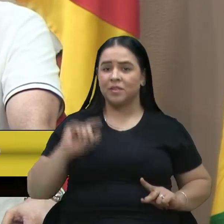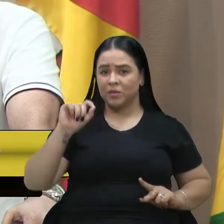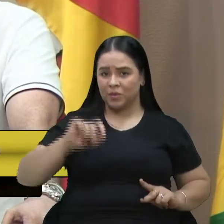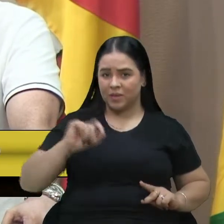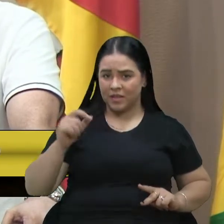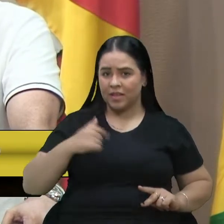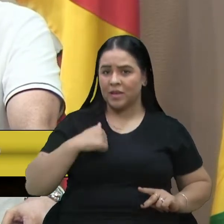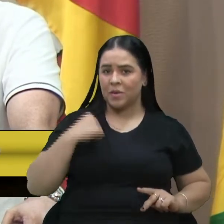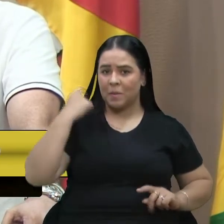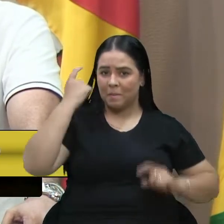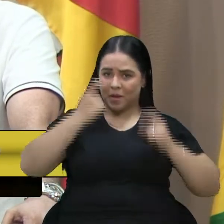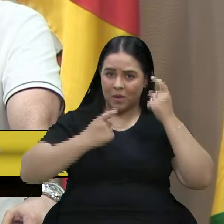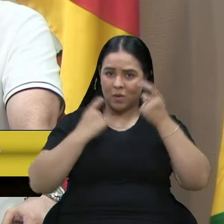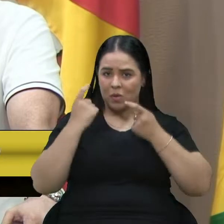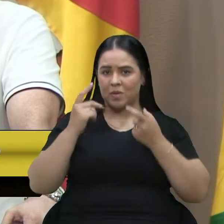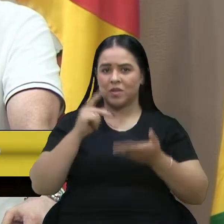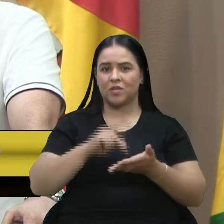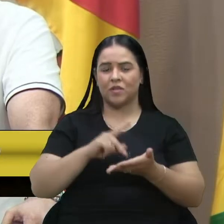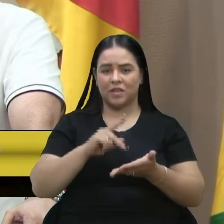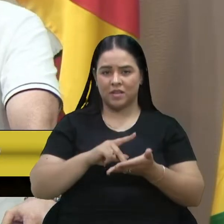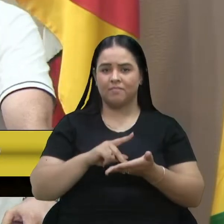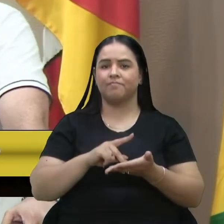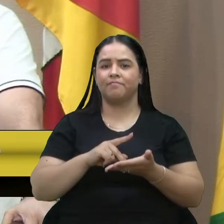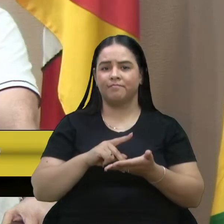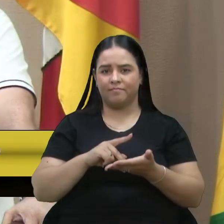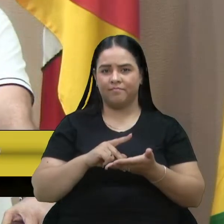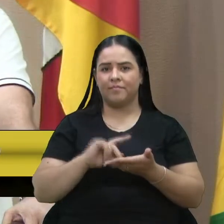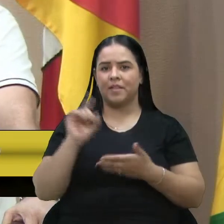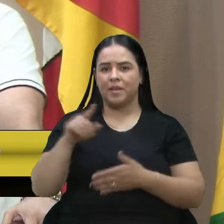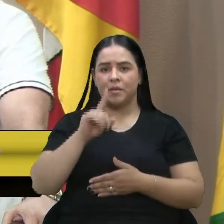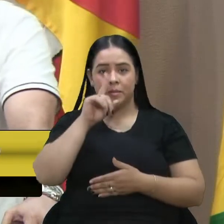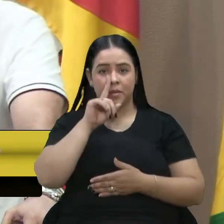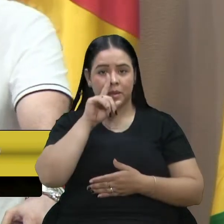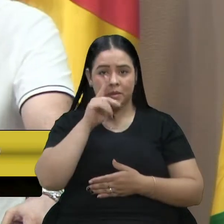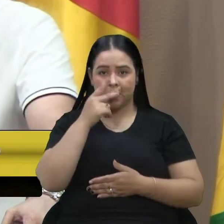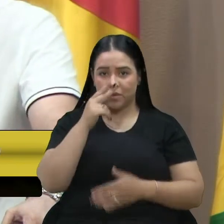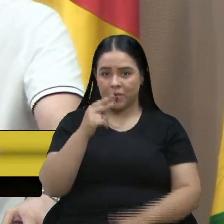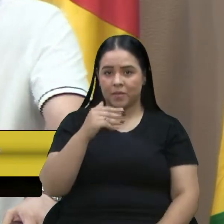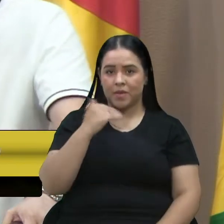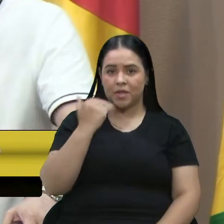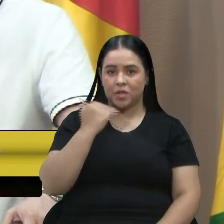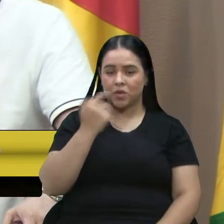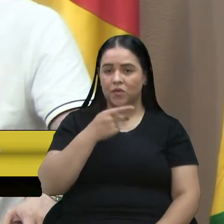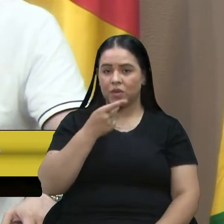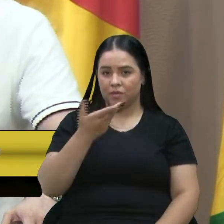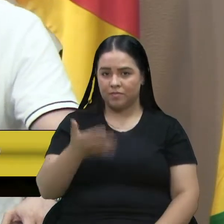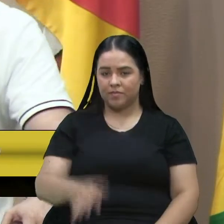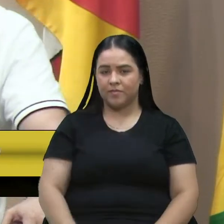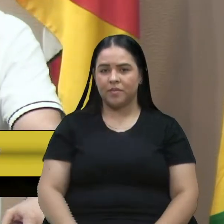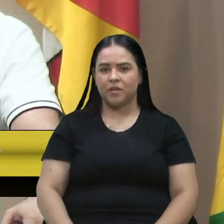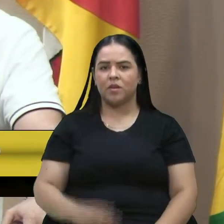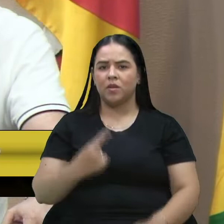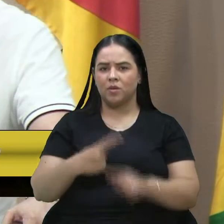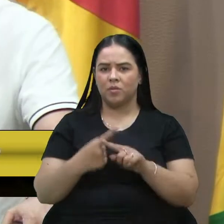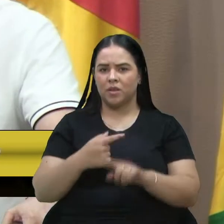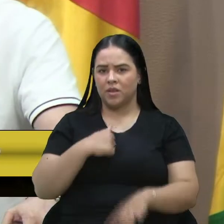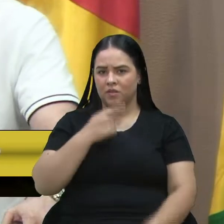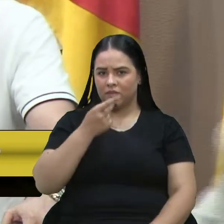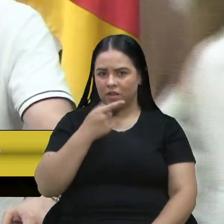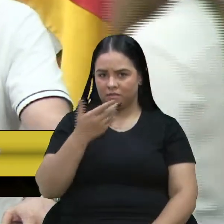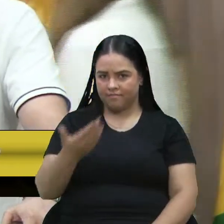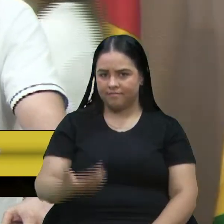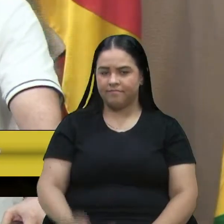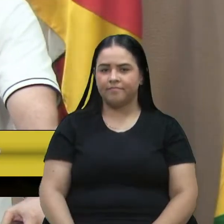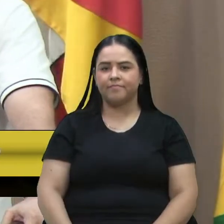bastante, acaba sendo um perigo, como a vereadora Marisol falou. E por que eu digo isso? E aqui, já